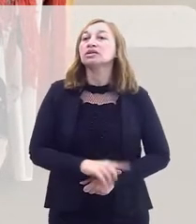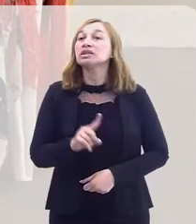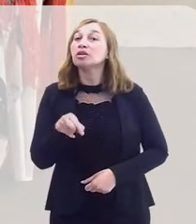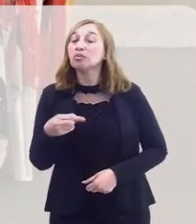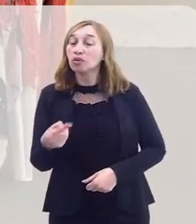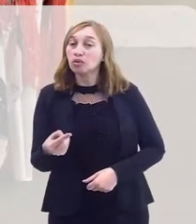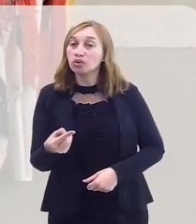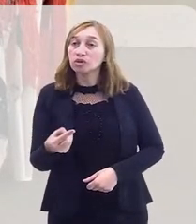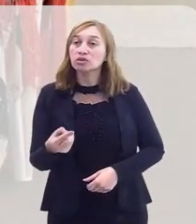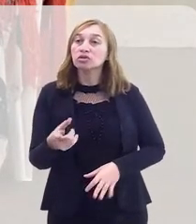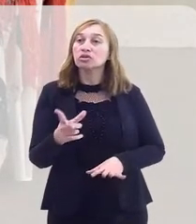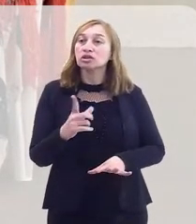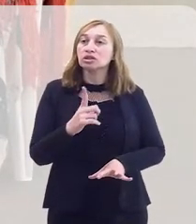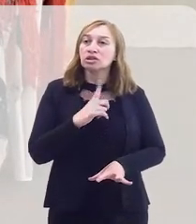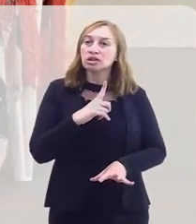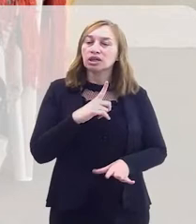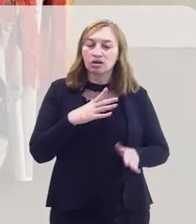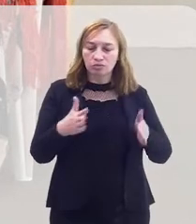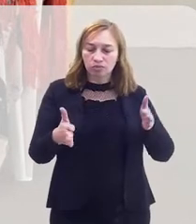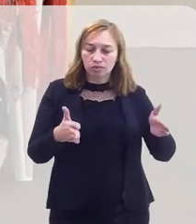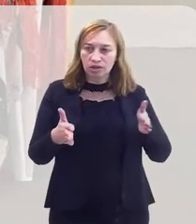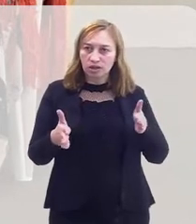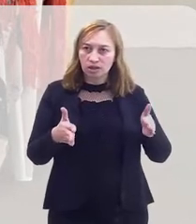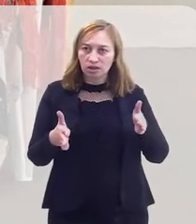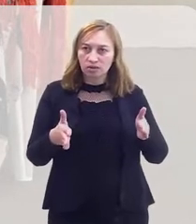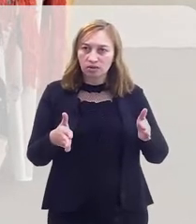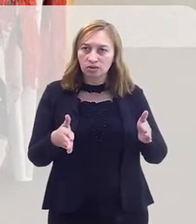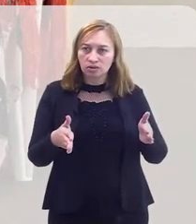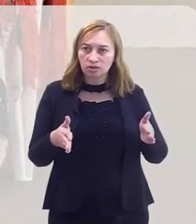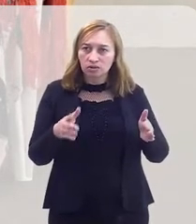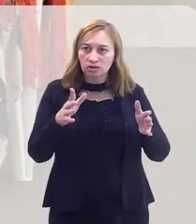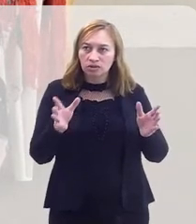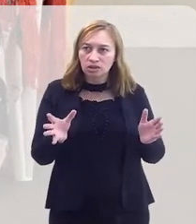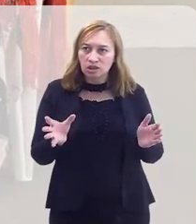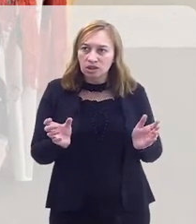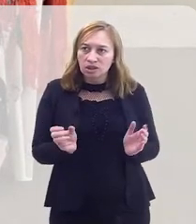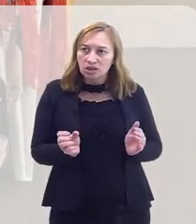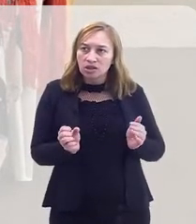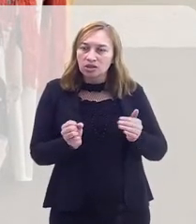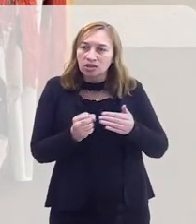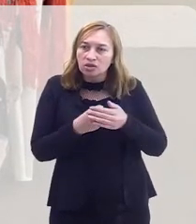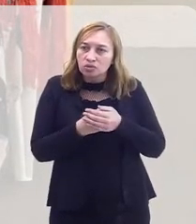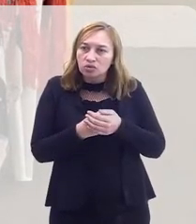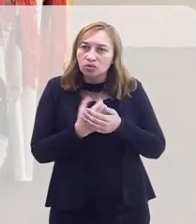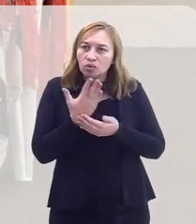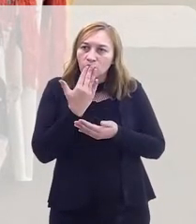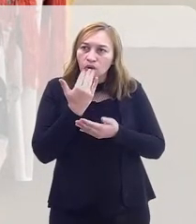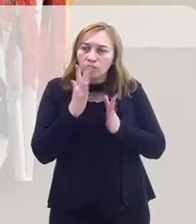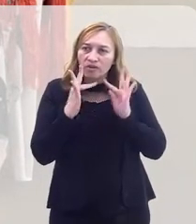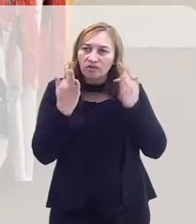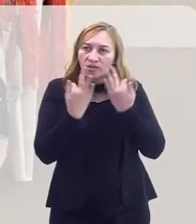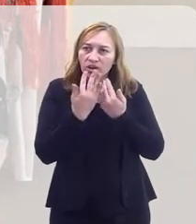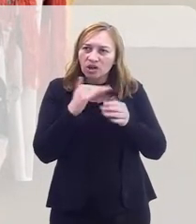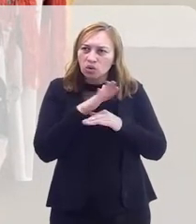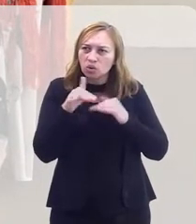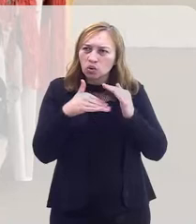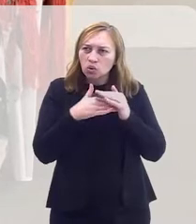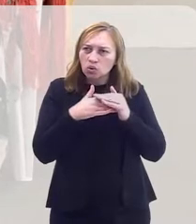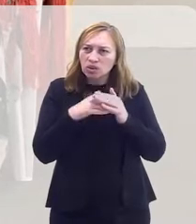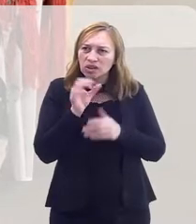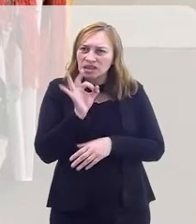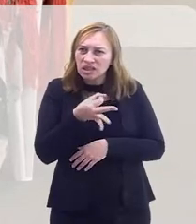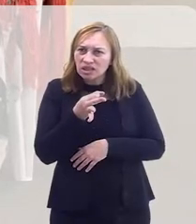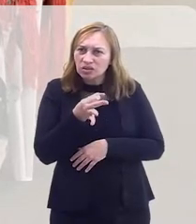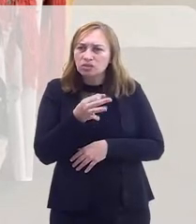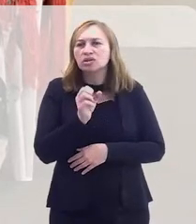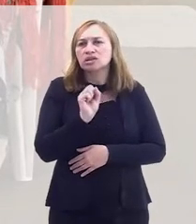Perfeito. Fora isso, vocês têm um tempo em que vocês se recolhem com comidas e a família toda,